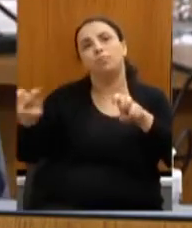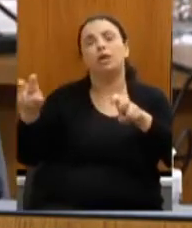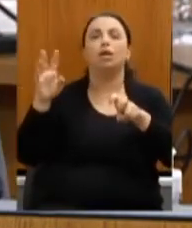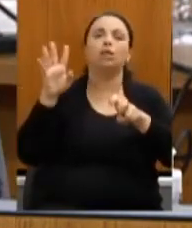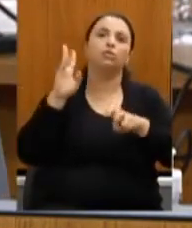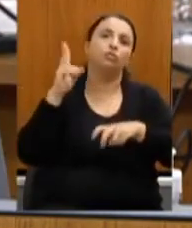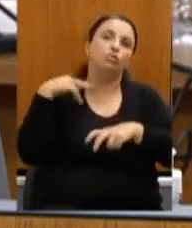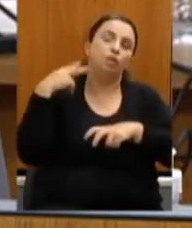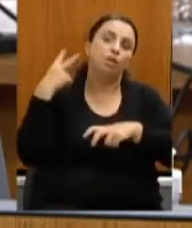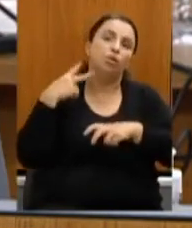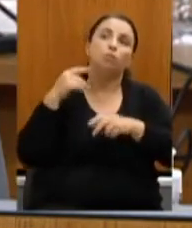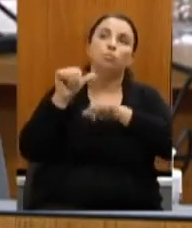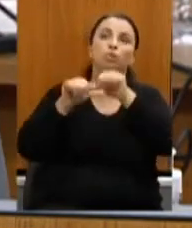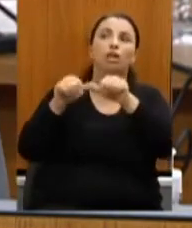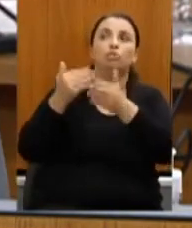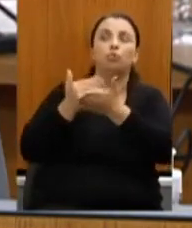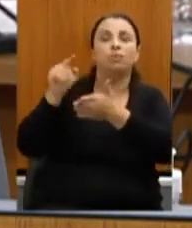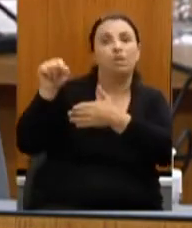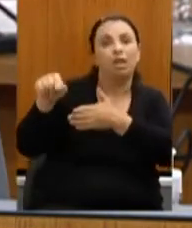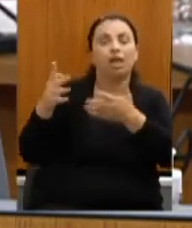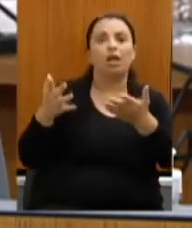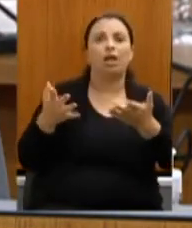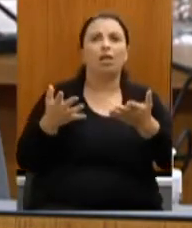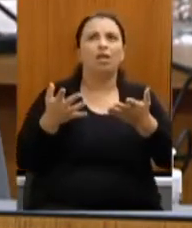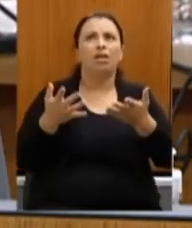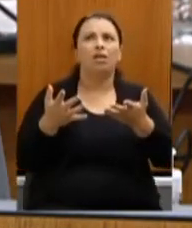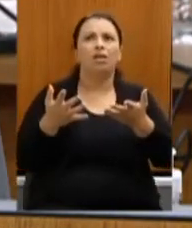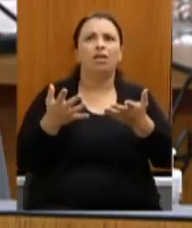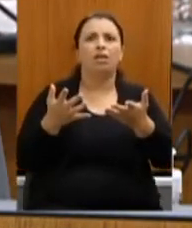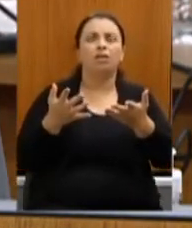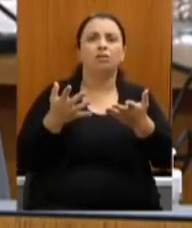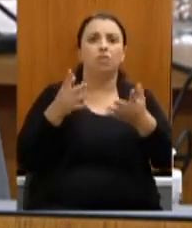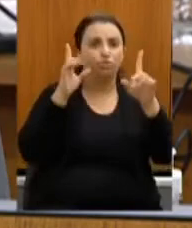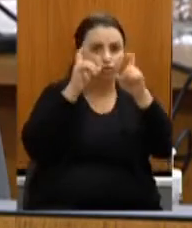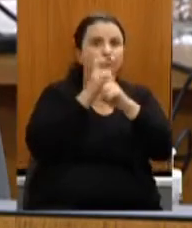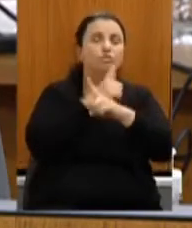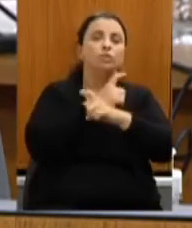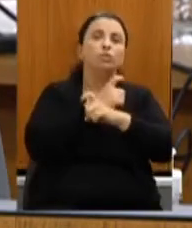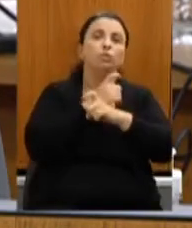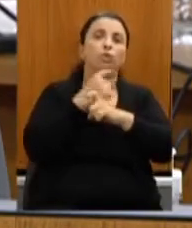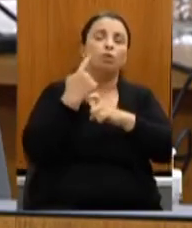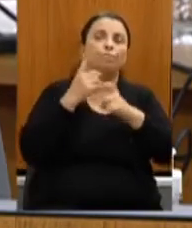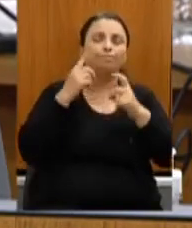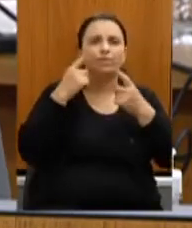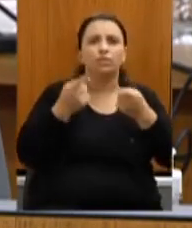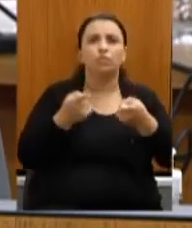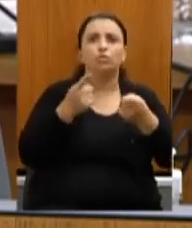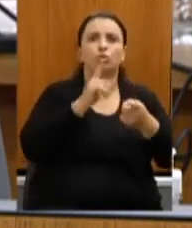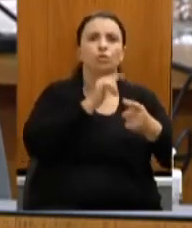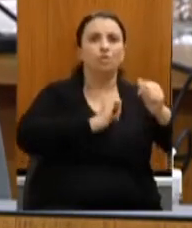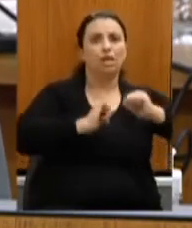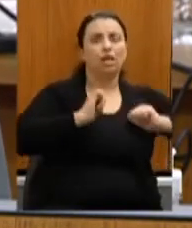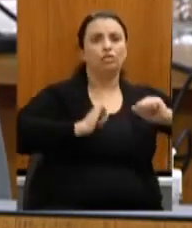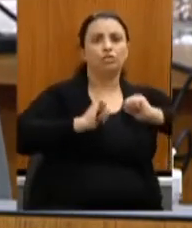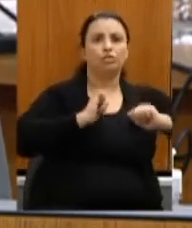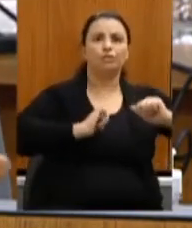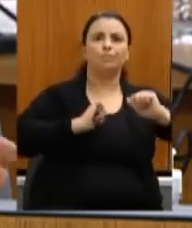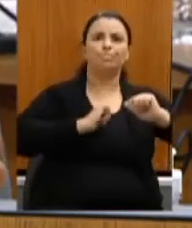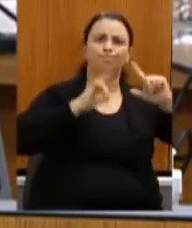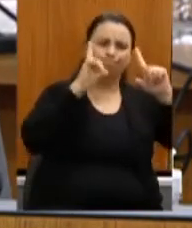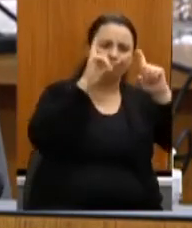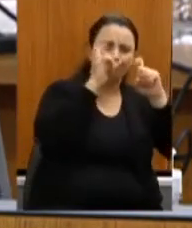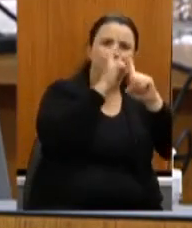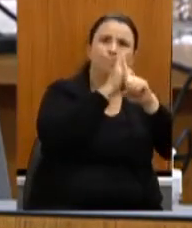a partir de lá porque é difícil a gente ver a penúria que os artistas que os artesãos